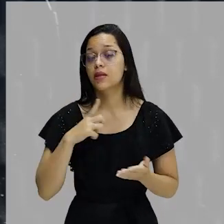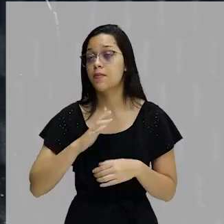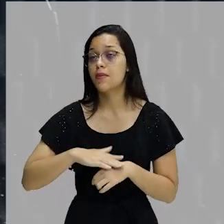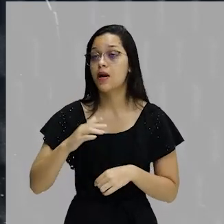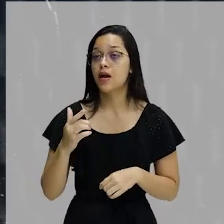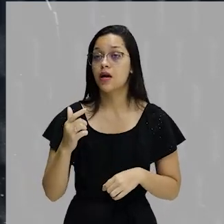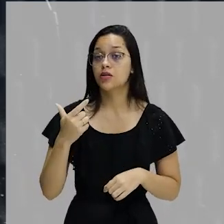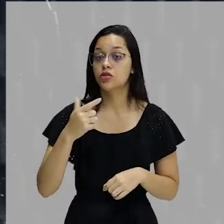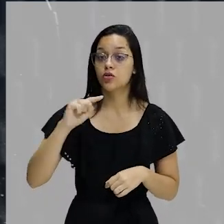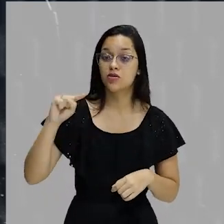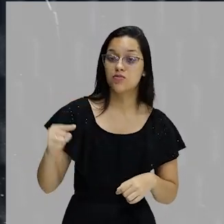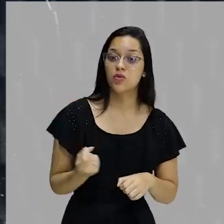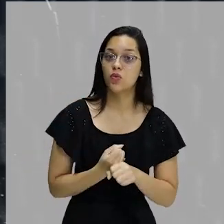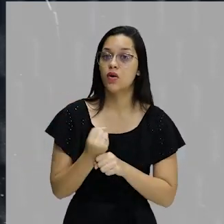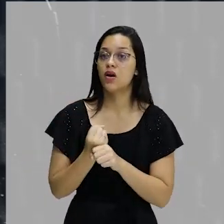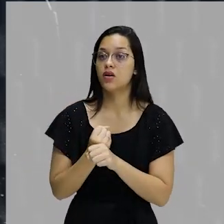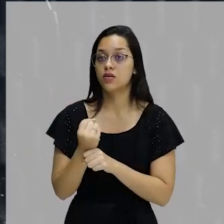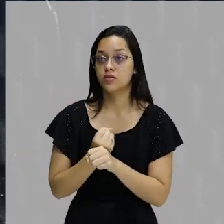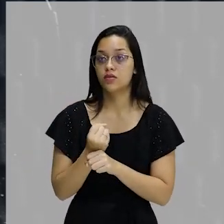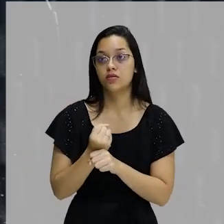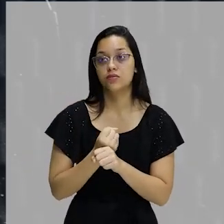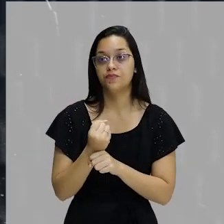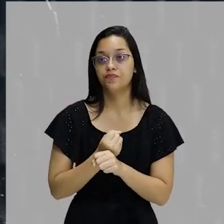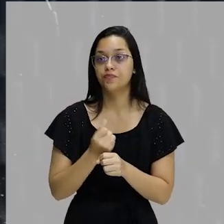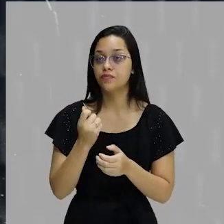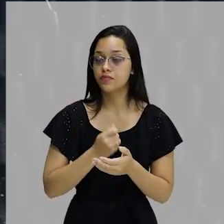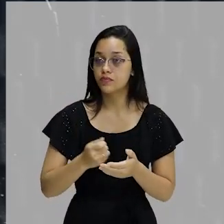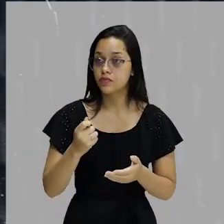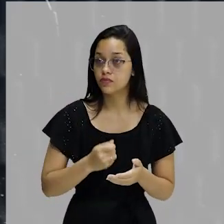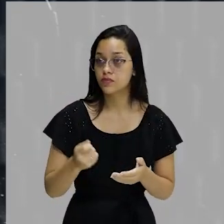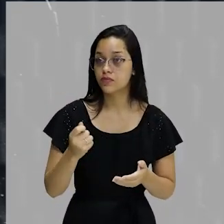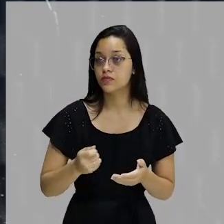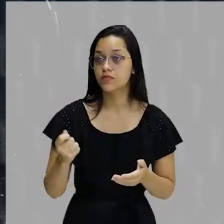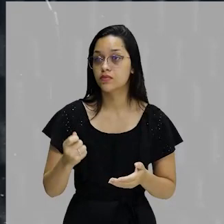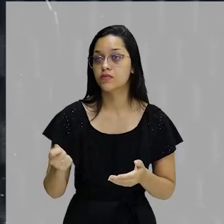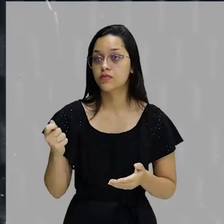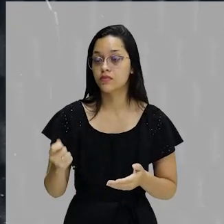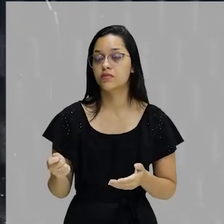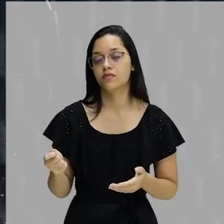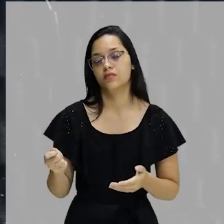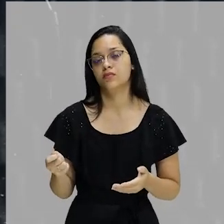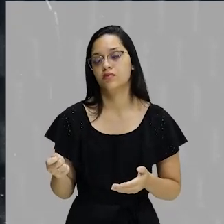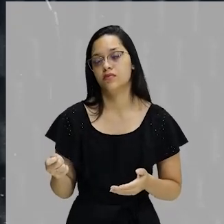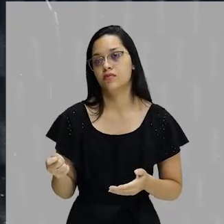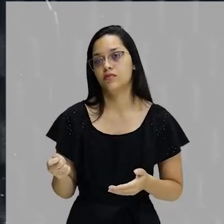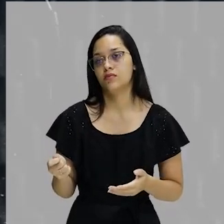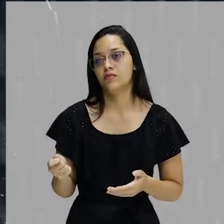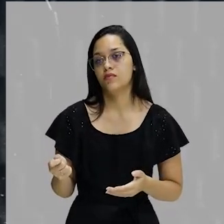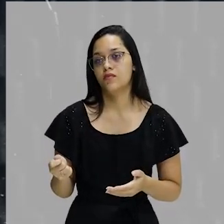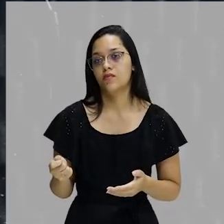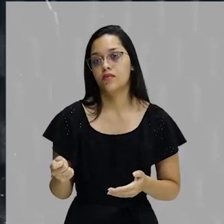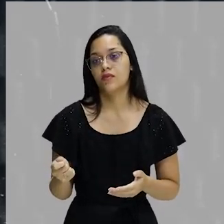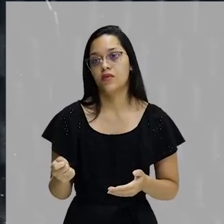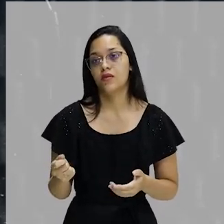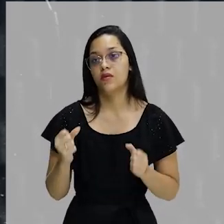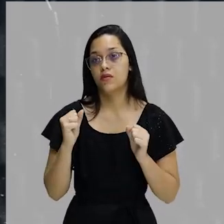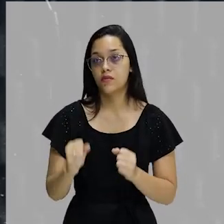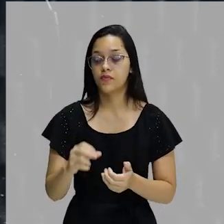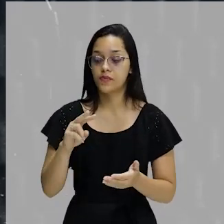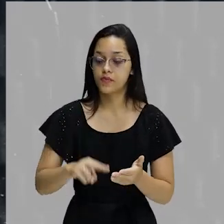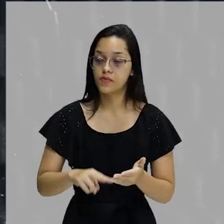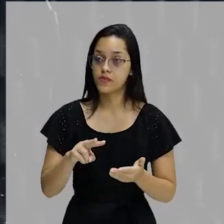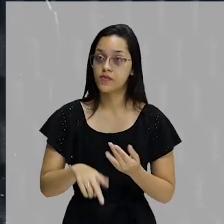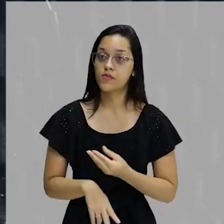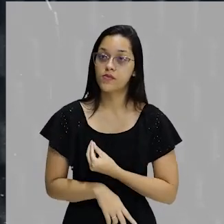mais de dois mil anos de tempo que ela foi escrita. Ela continua aí, vive